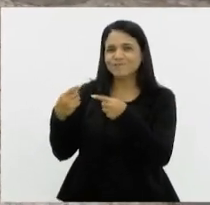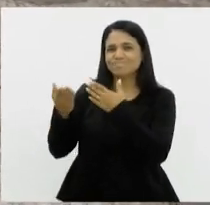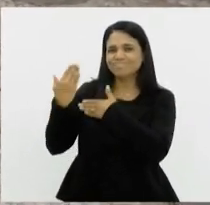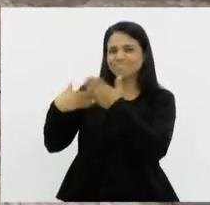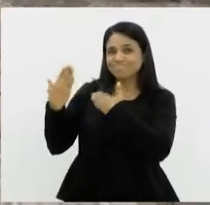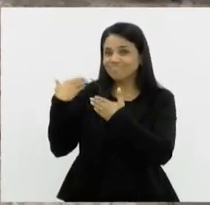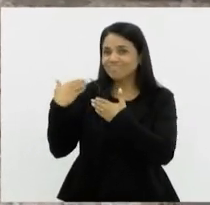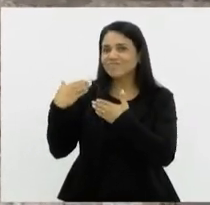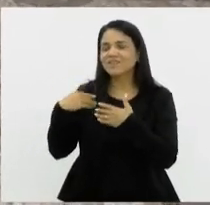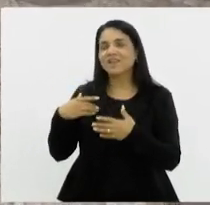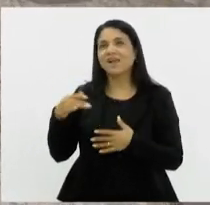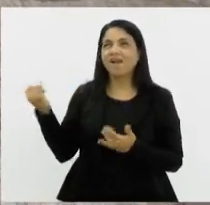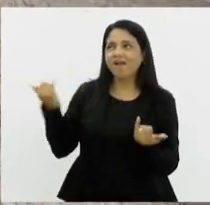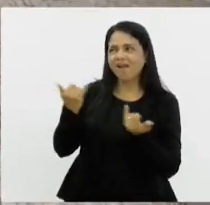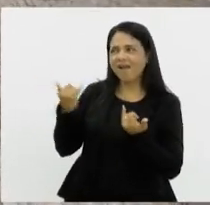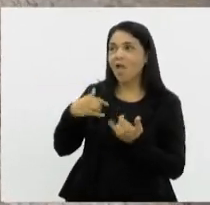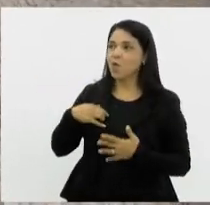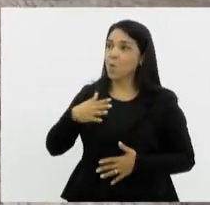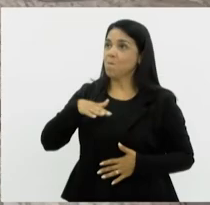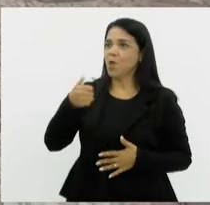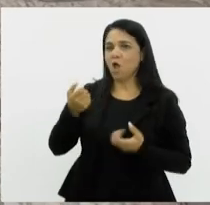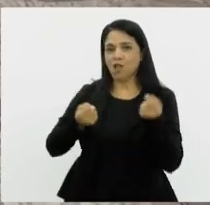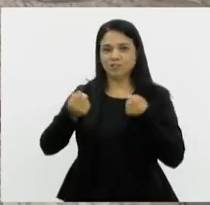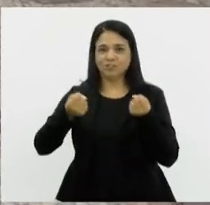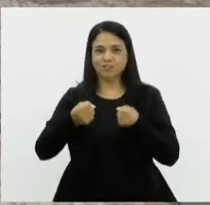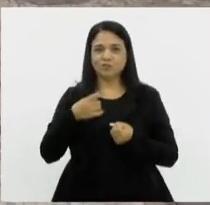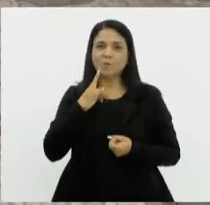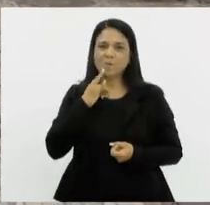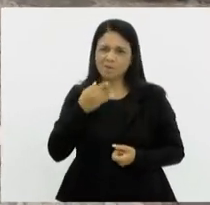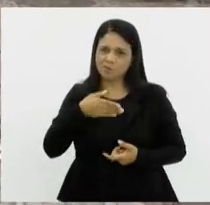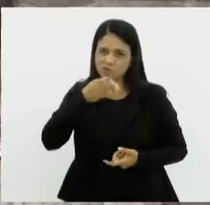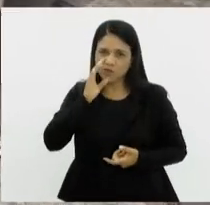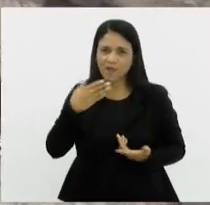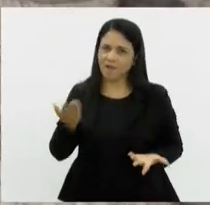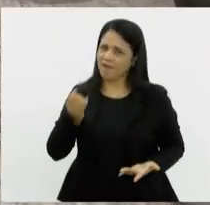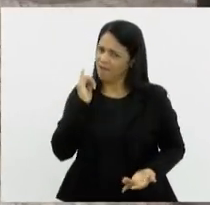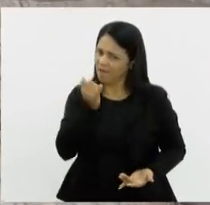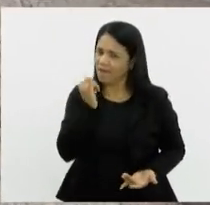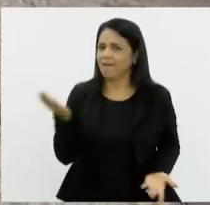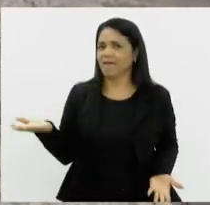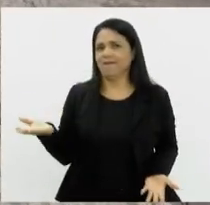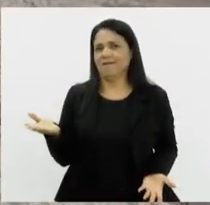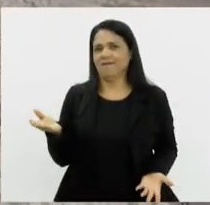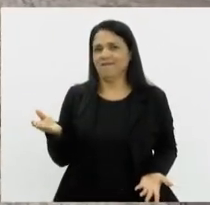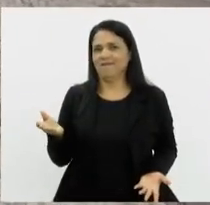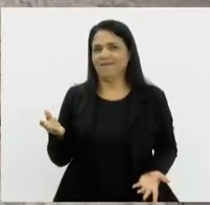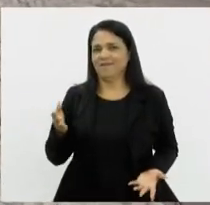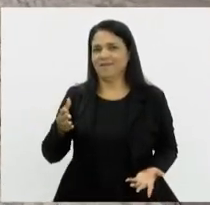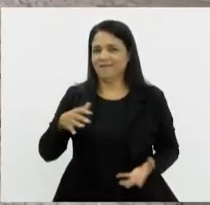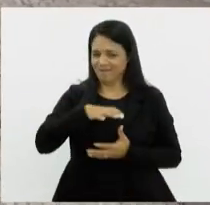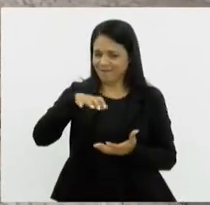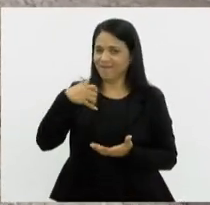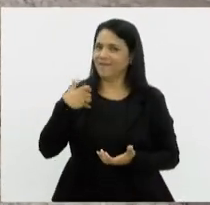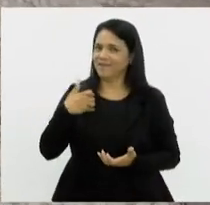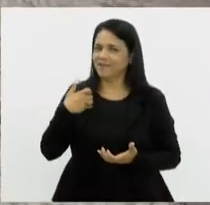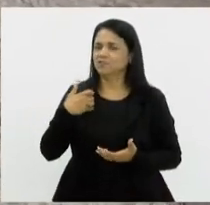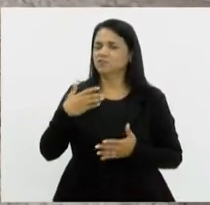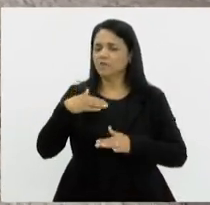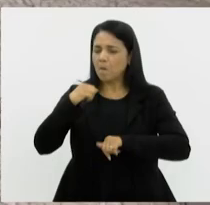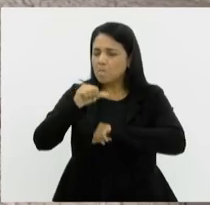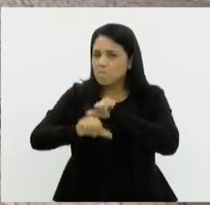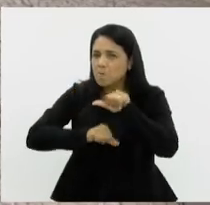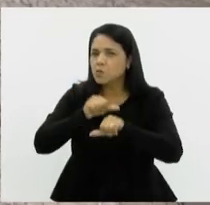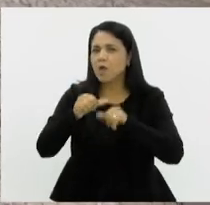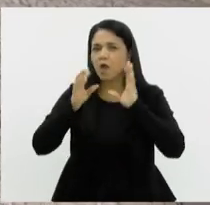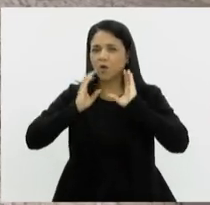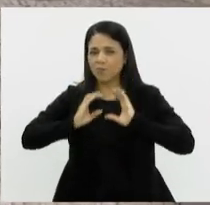ah, não, mas eu dirijo o melhor bêbado. Quantas pessoas não já ouviram isso, né? Então, assim, eu acho que a gente vem mudando esses comportamentos. Para